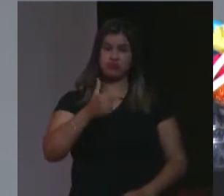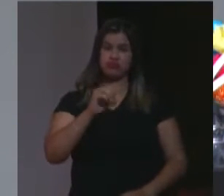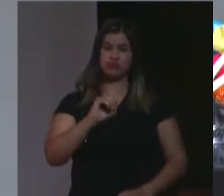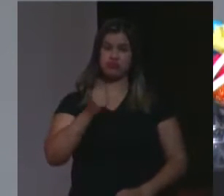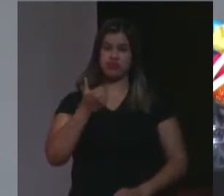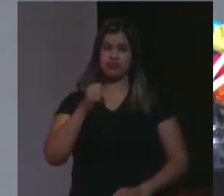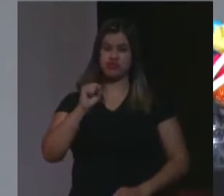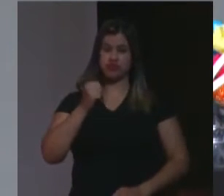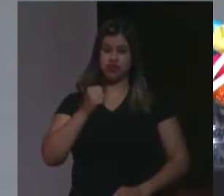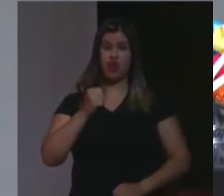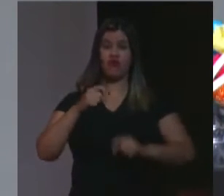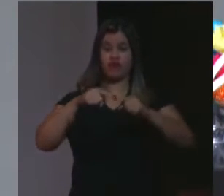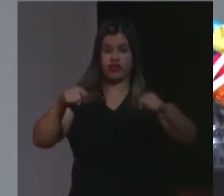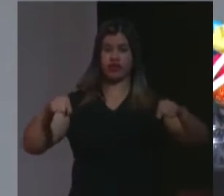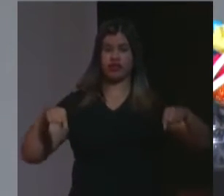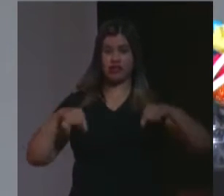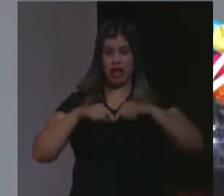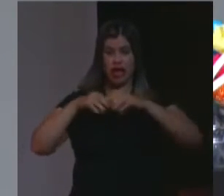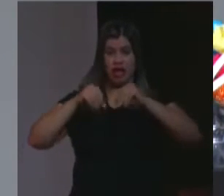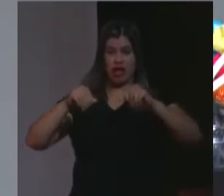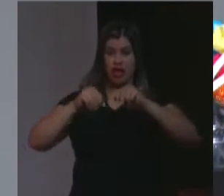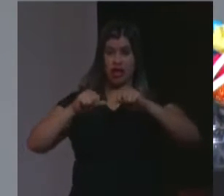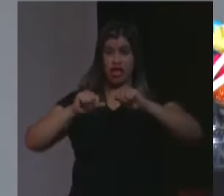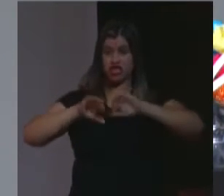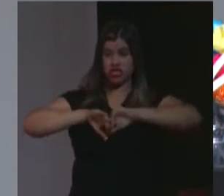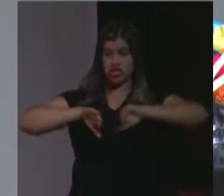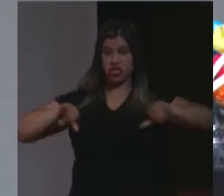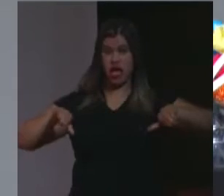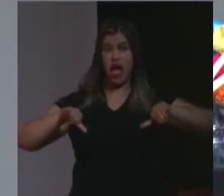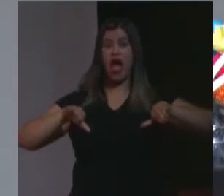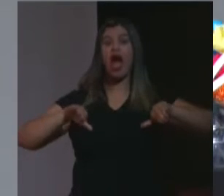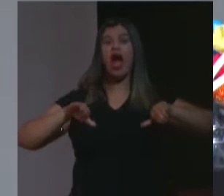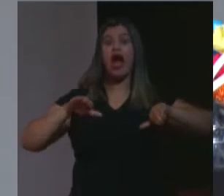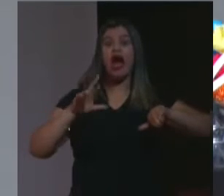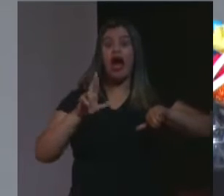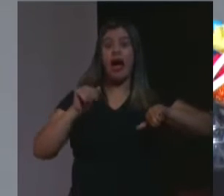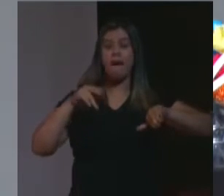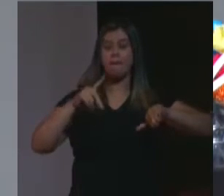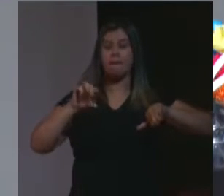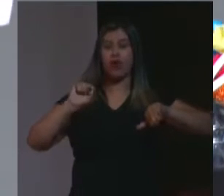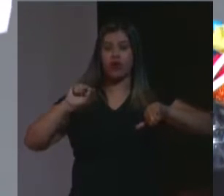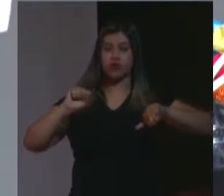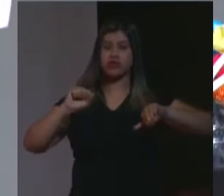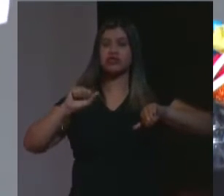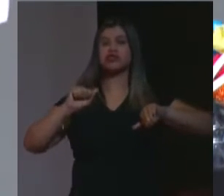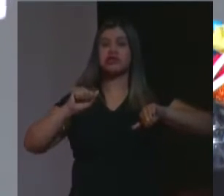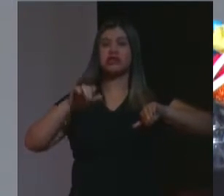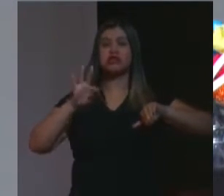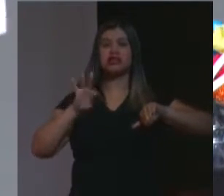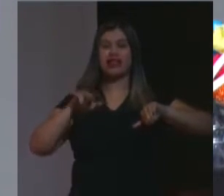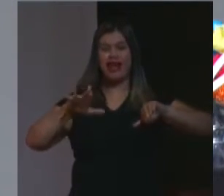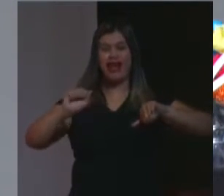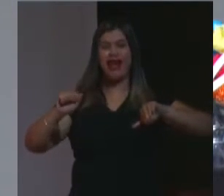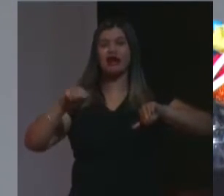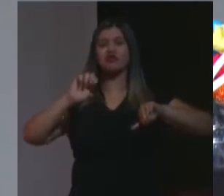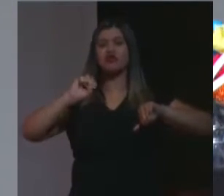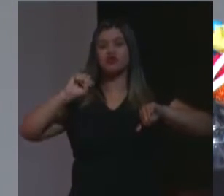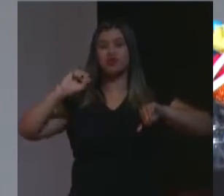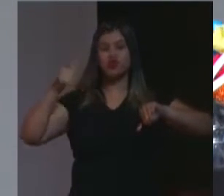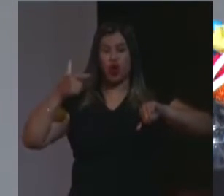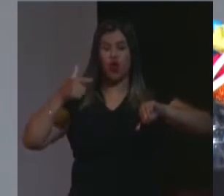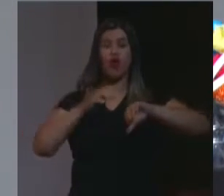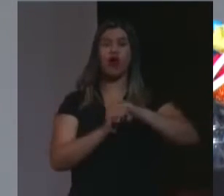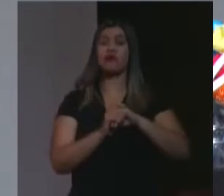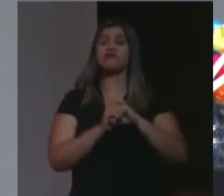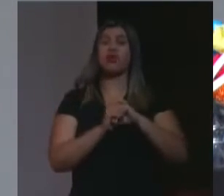Raposa Serra do Sol, vamos dar fuzil e armas a todos os fazendeiros, e deu, e deu, o